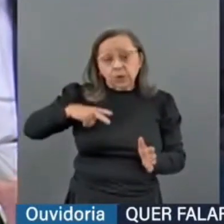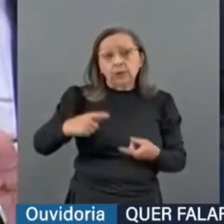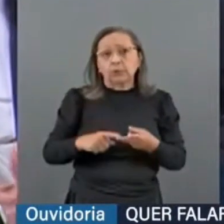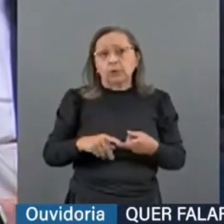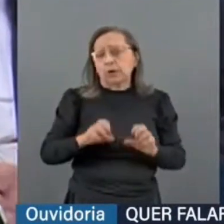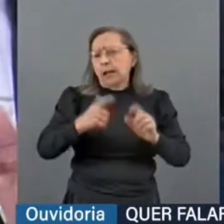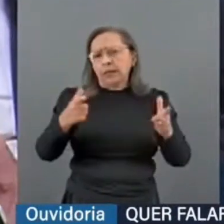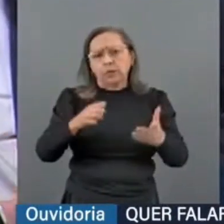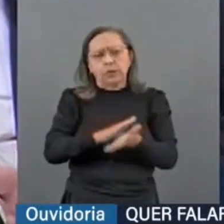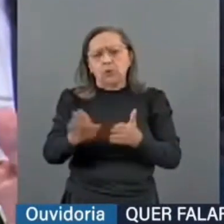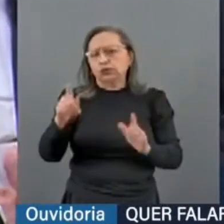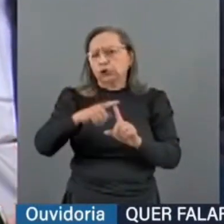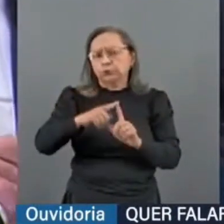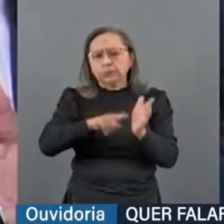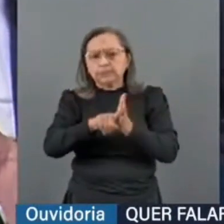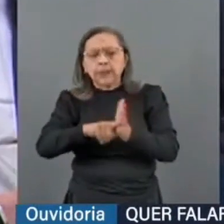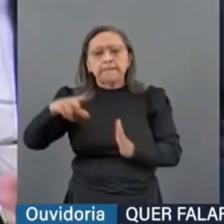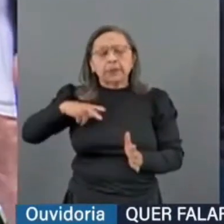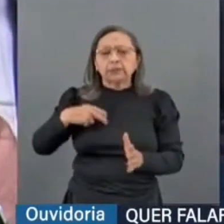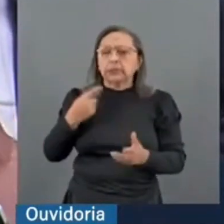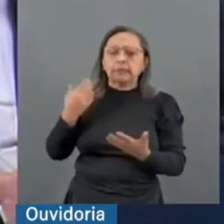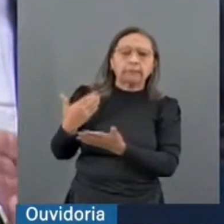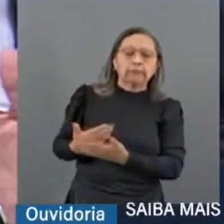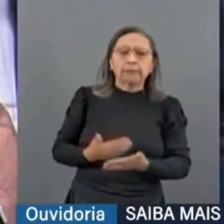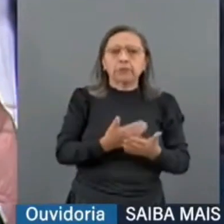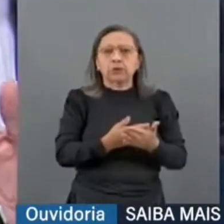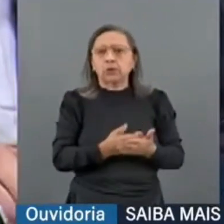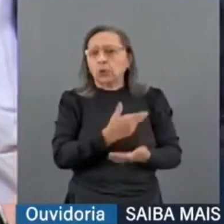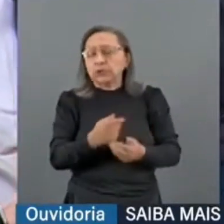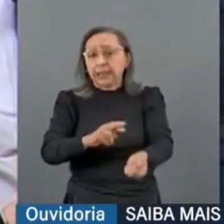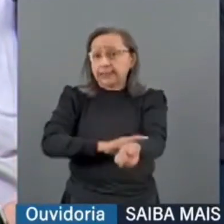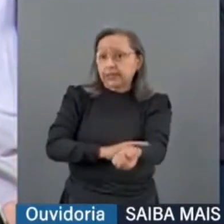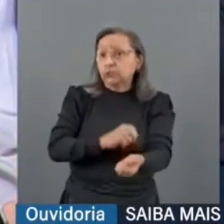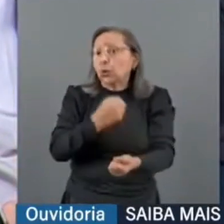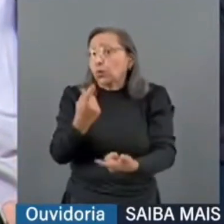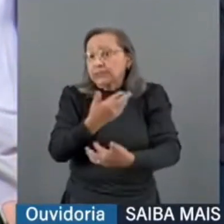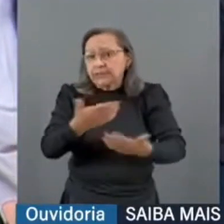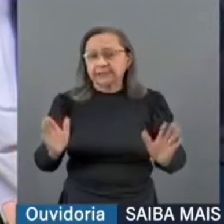claro, que nenhuma busca pessoal pode ser motivada por estereótipos raciais ou coisa dessa espécie.